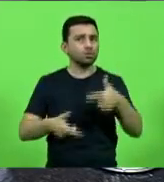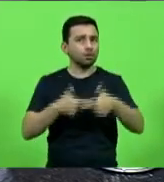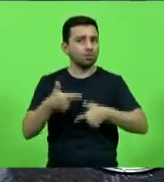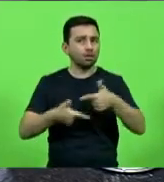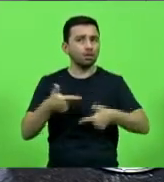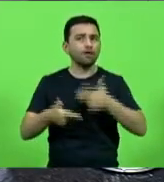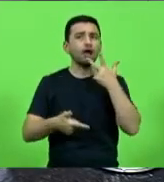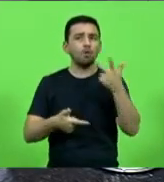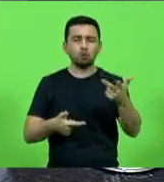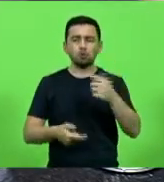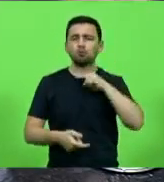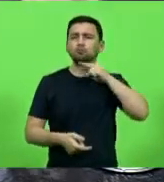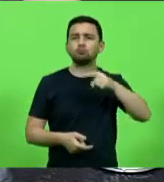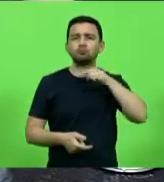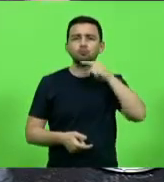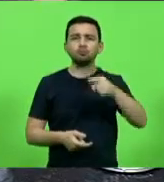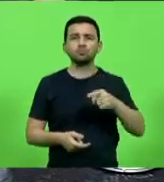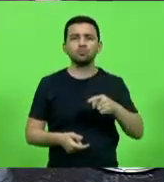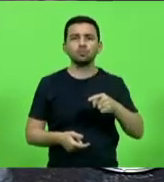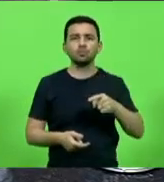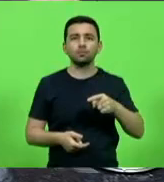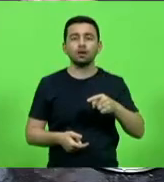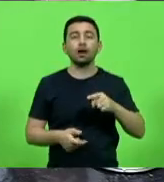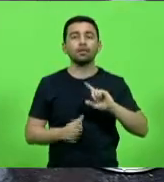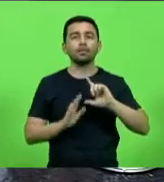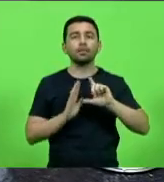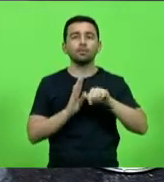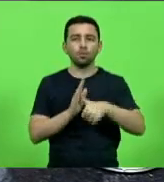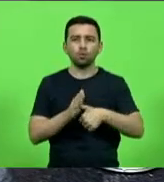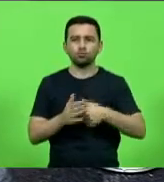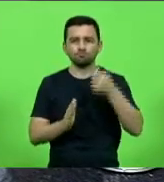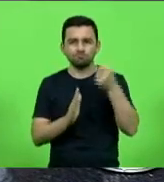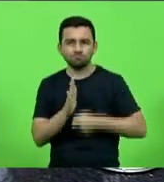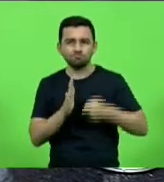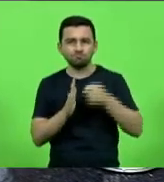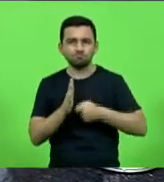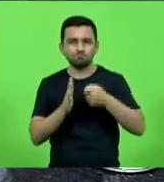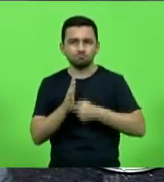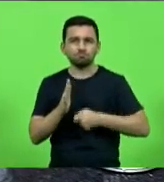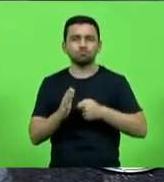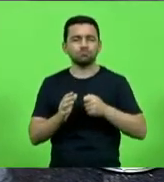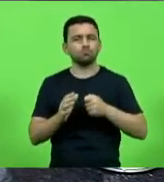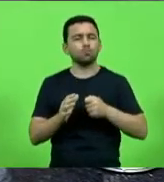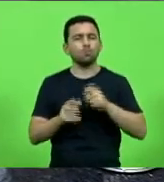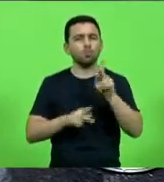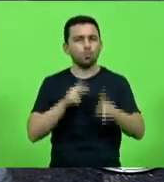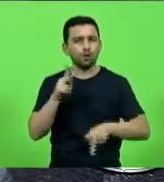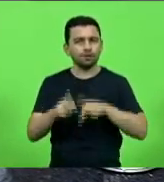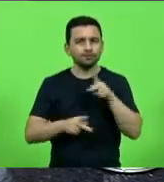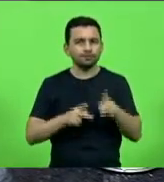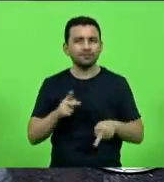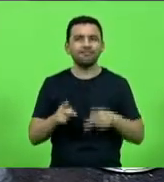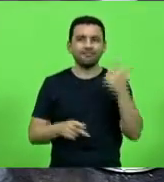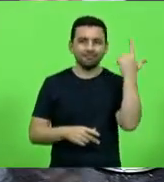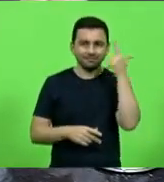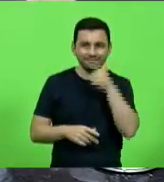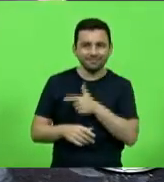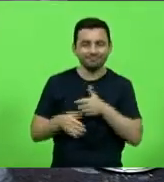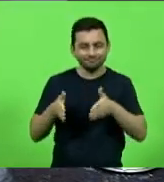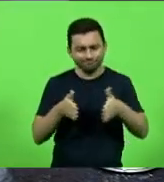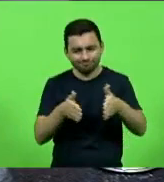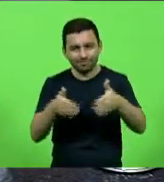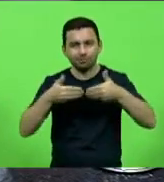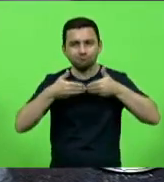dizendo que não tinha jeito. E aí, então, logo a insistência, a persistência do povo fez com que aquela estrada fosse